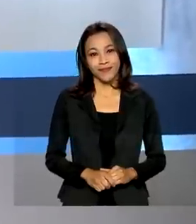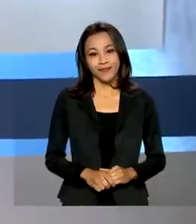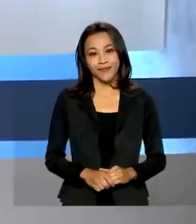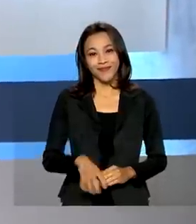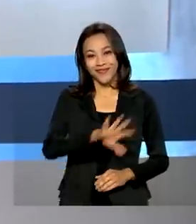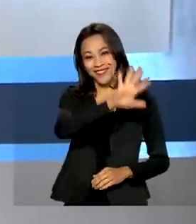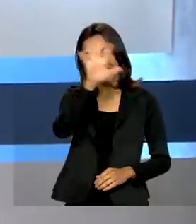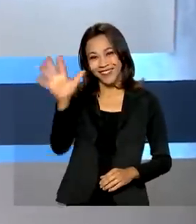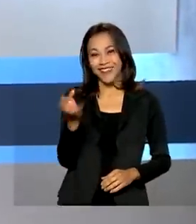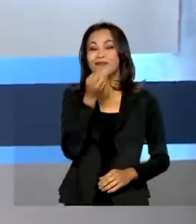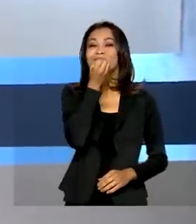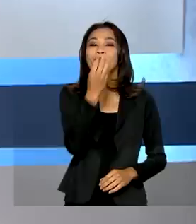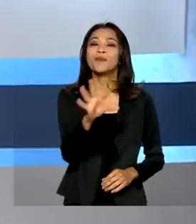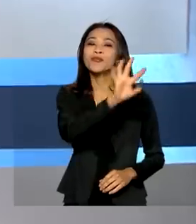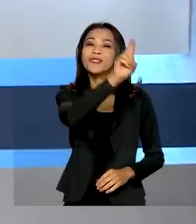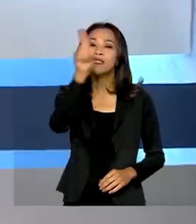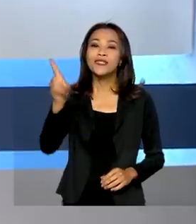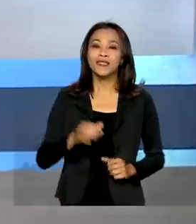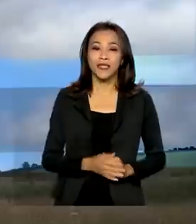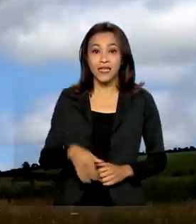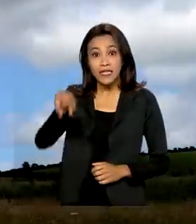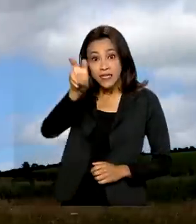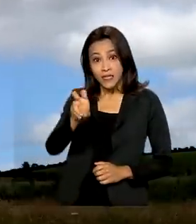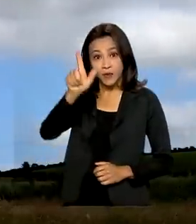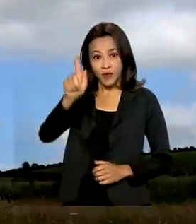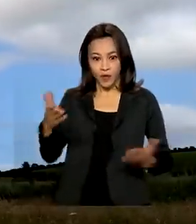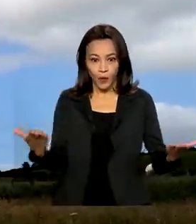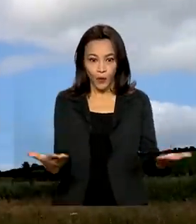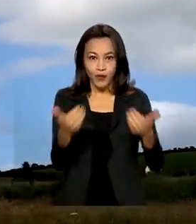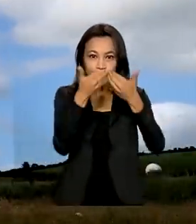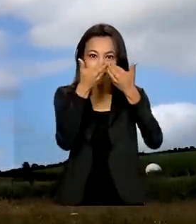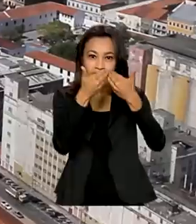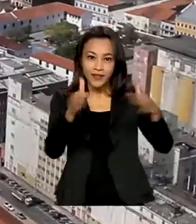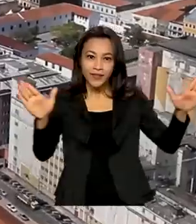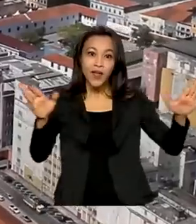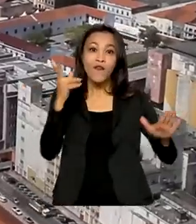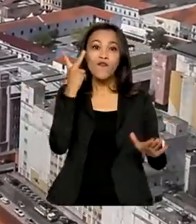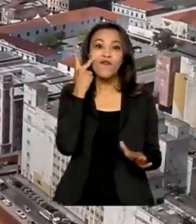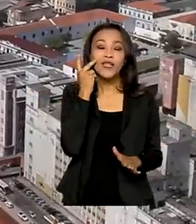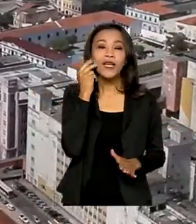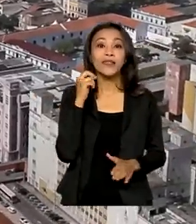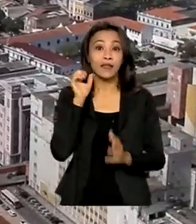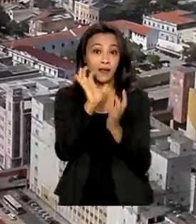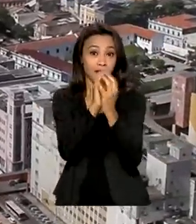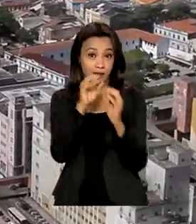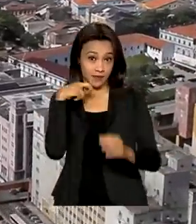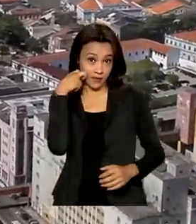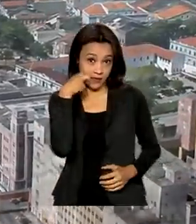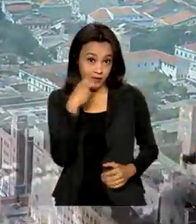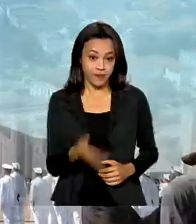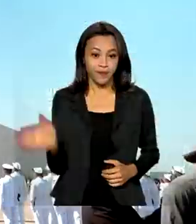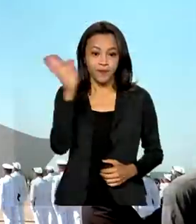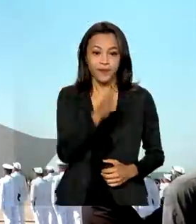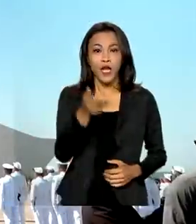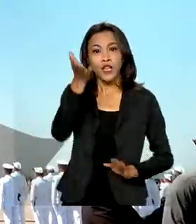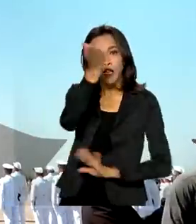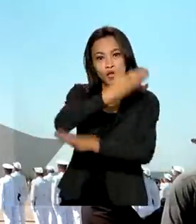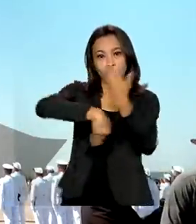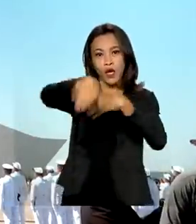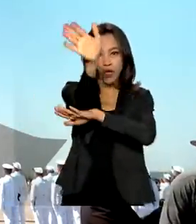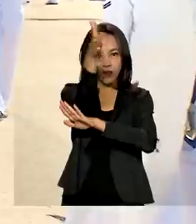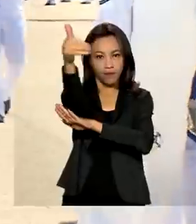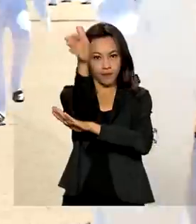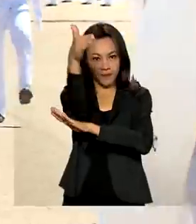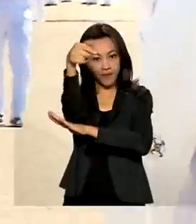Olá, bom dia. 5G estreia hoje em Fortaleza, Recife, Natal. Troca da bandeira nacional